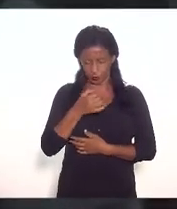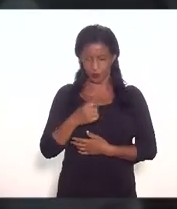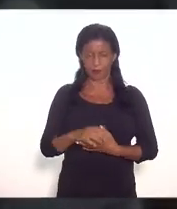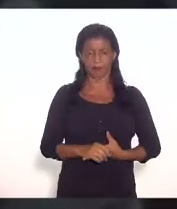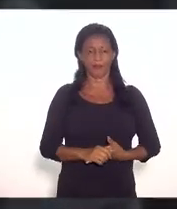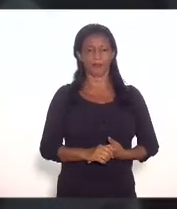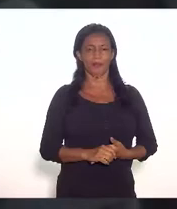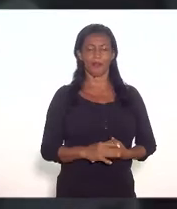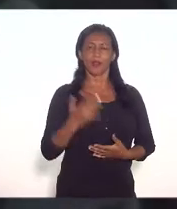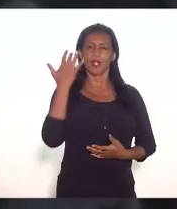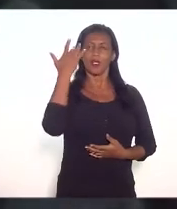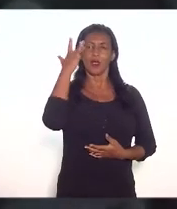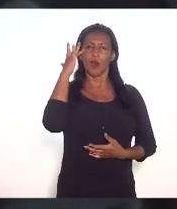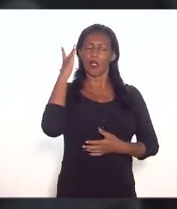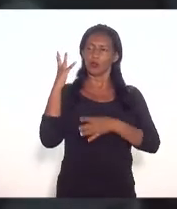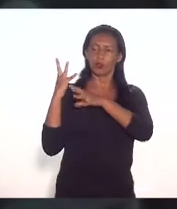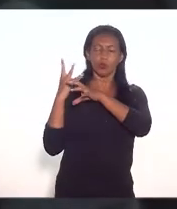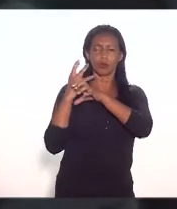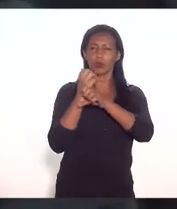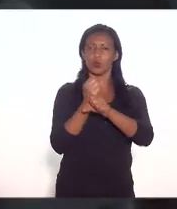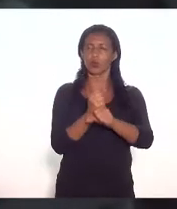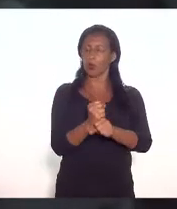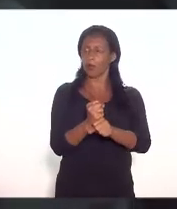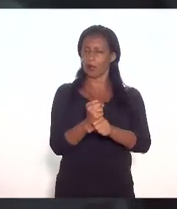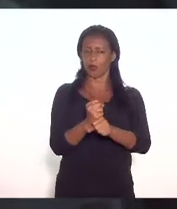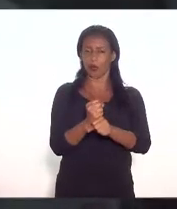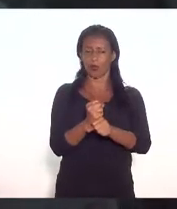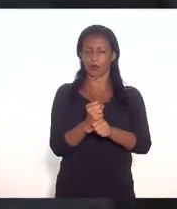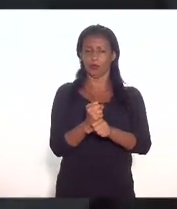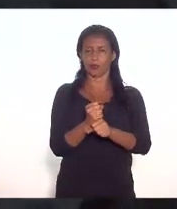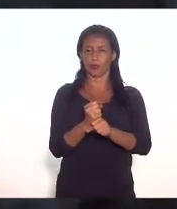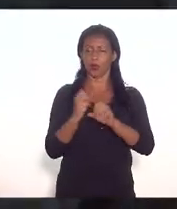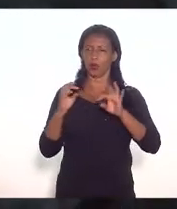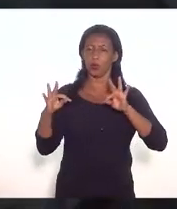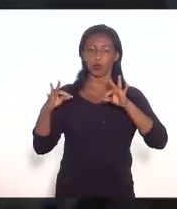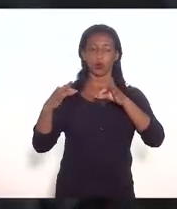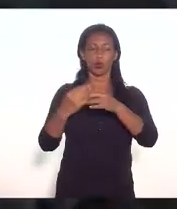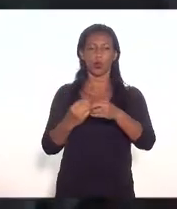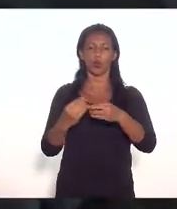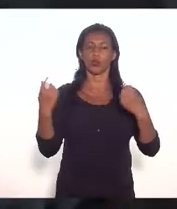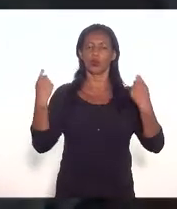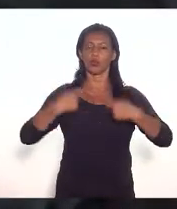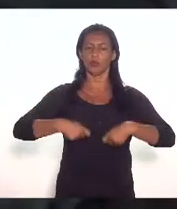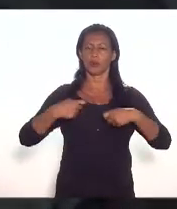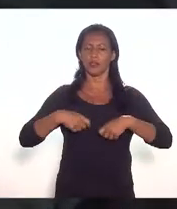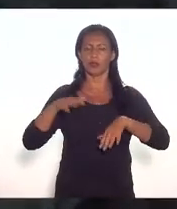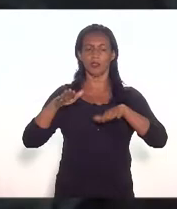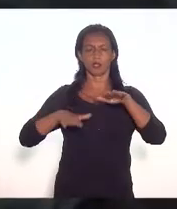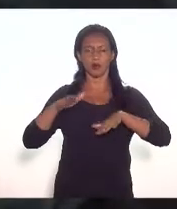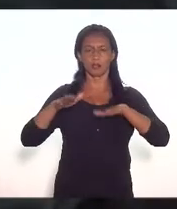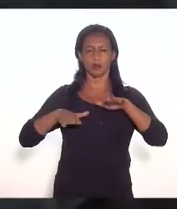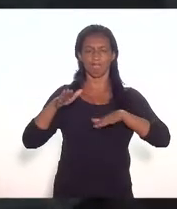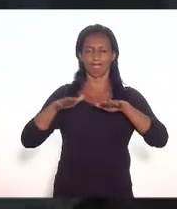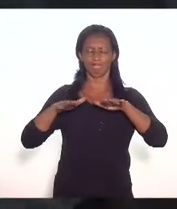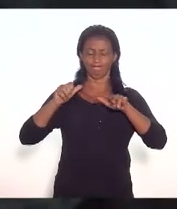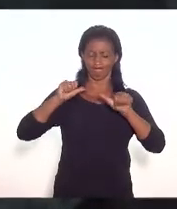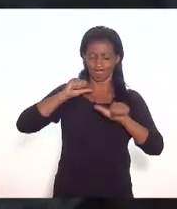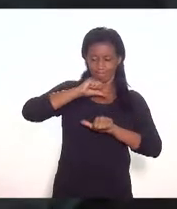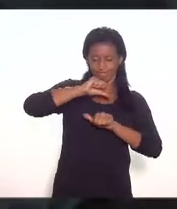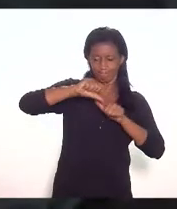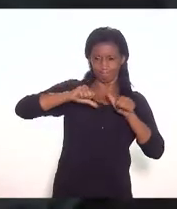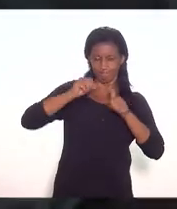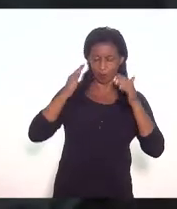palavras acho que é um somatório geral o deputado Luiz Paulo todos devem de alguma maneira convergir para isso